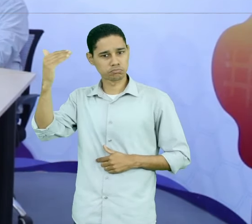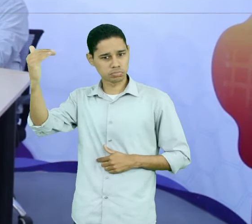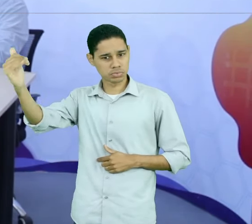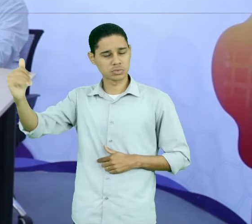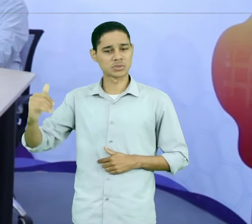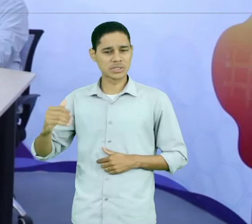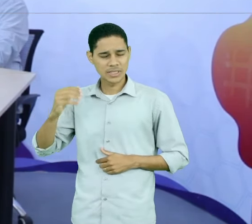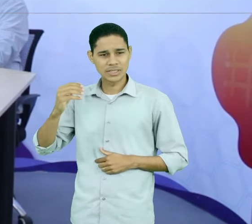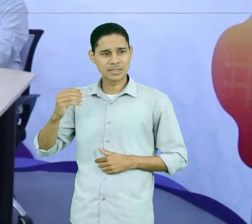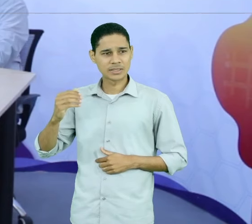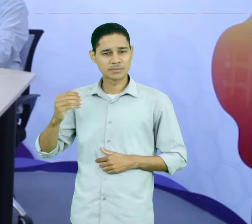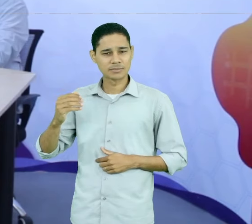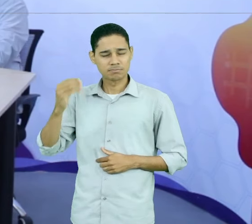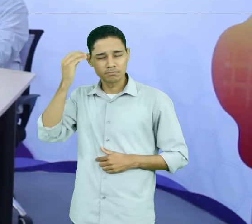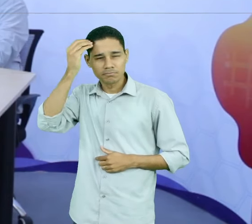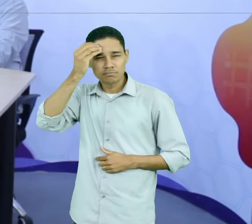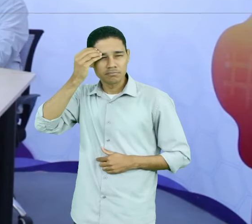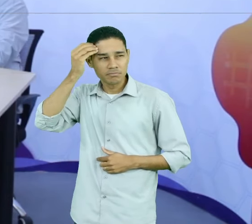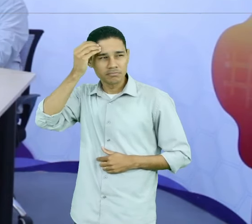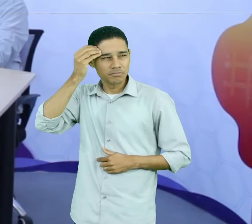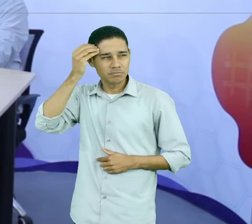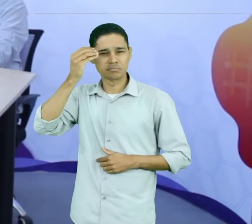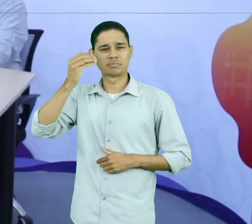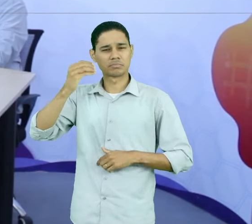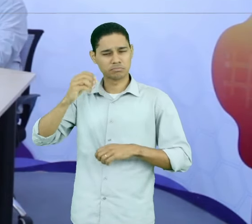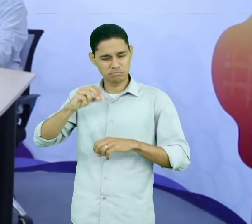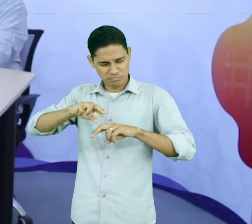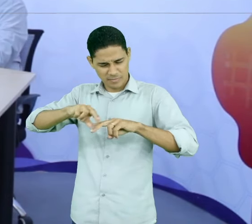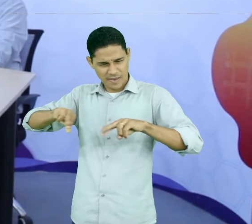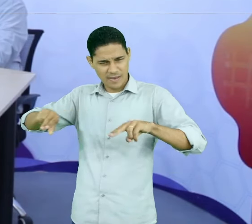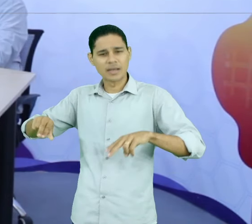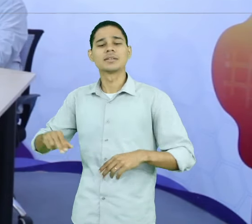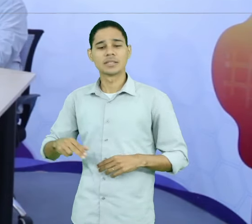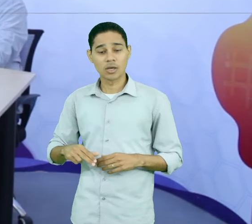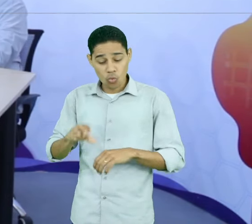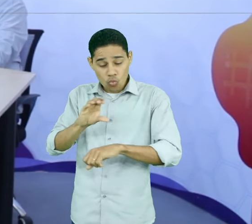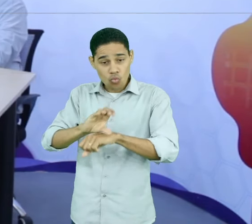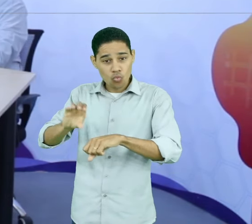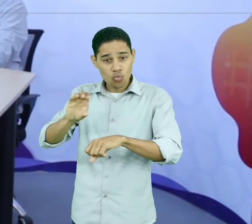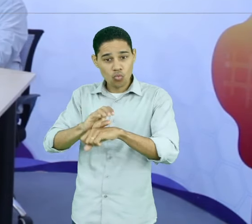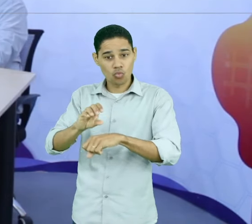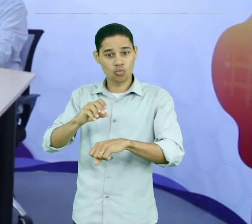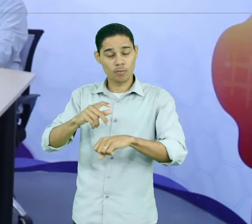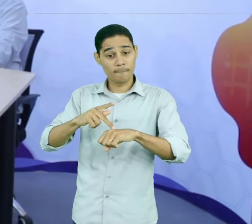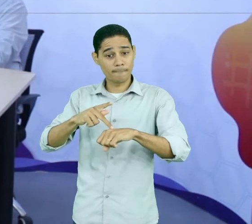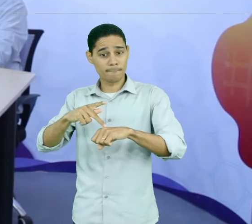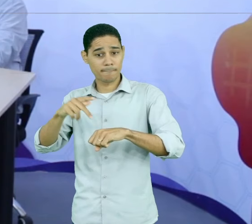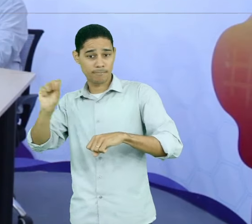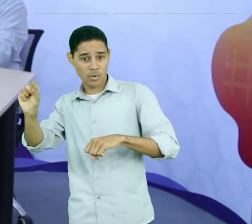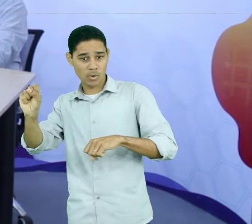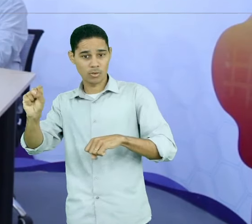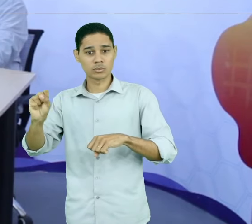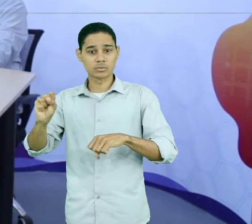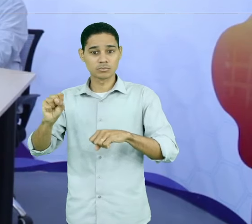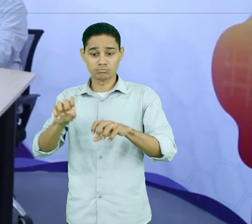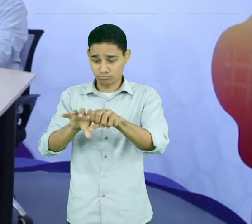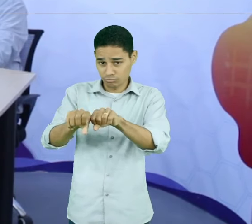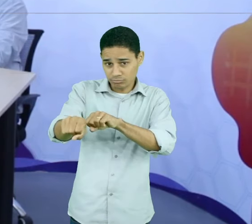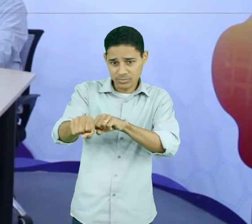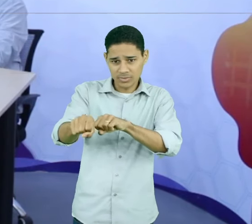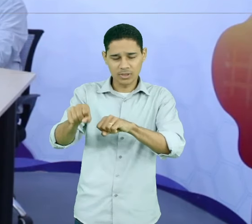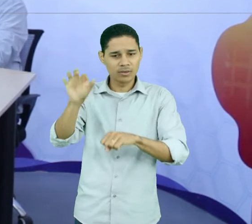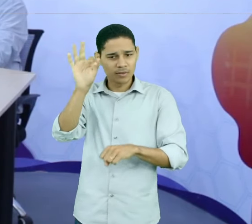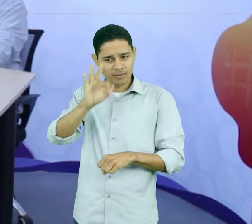experiência acadêmica em cursos de graduação e pós-graduação em várias universidades aqui de